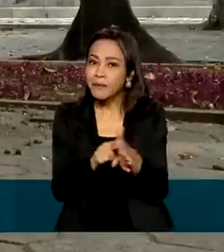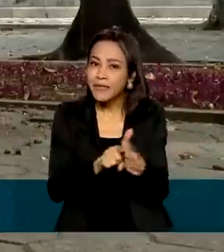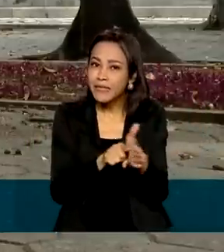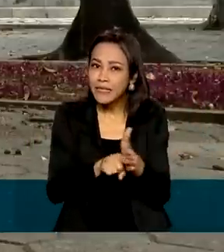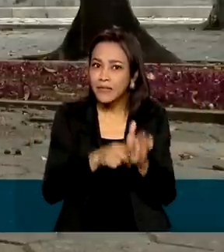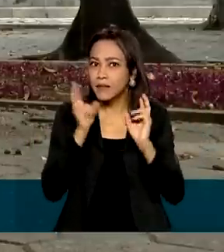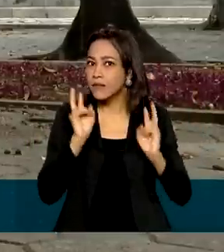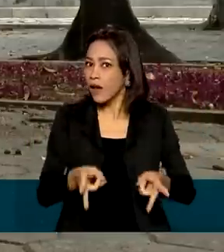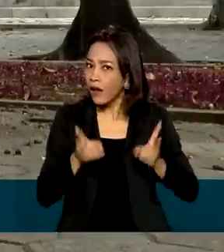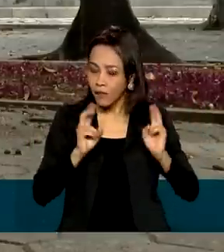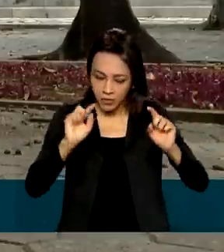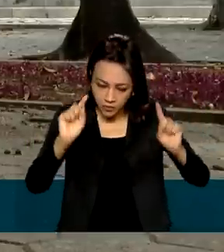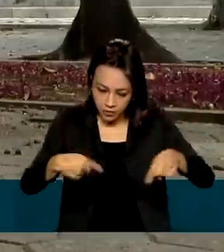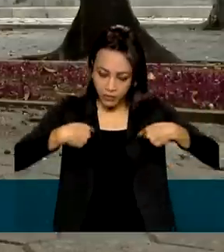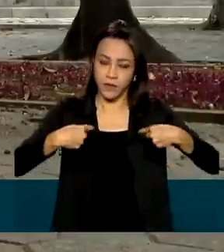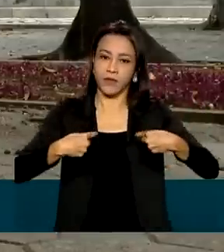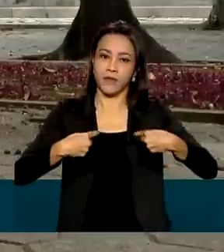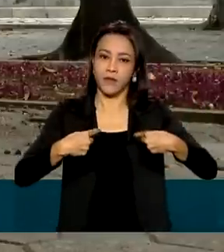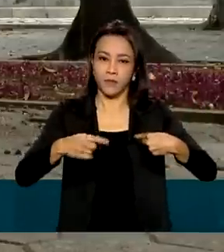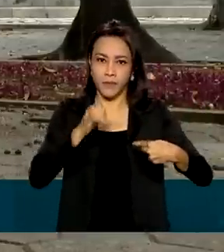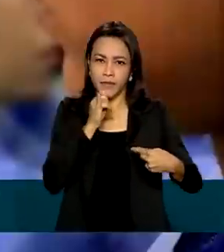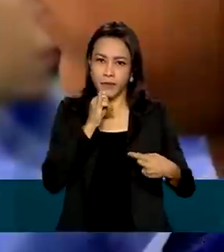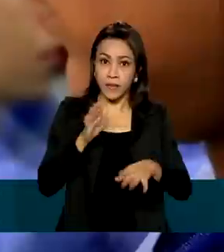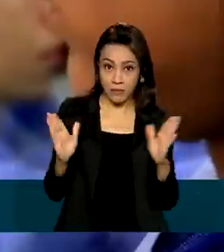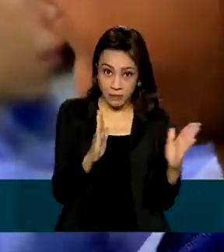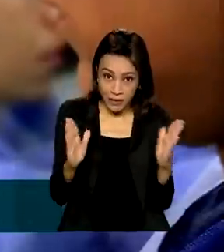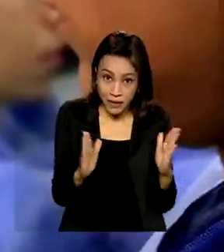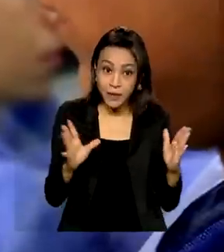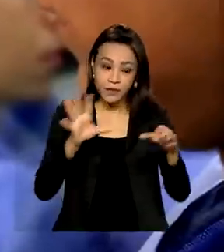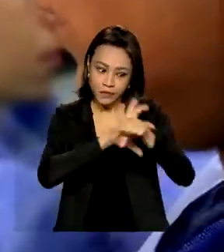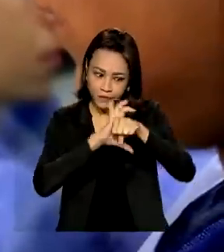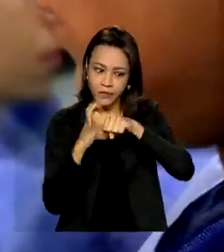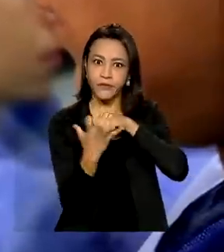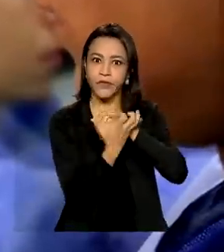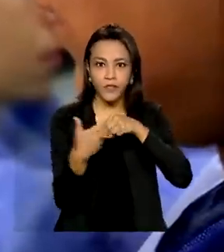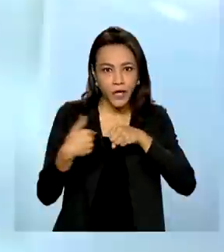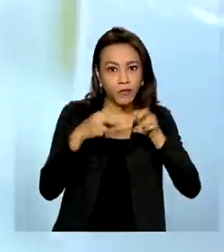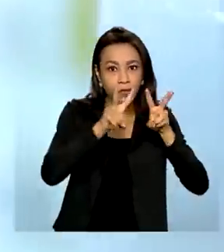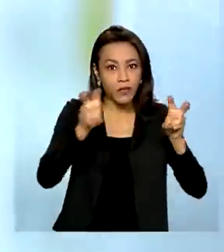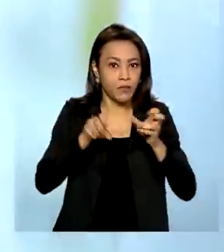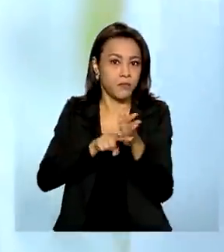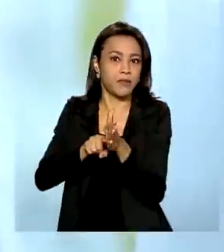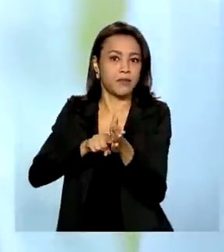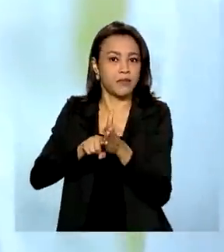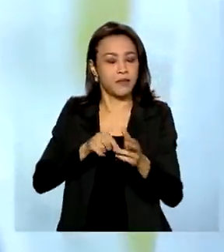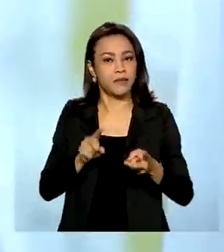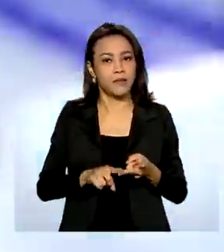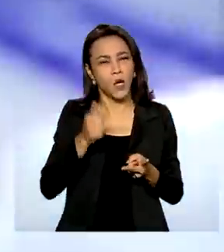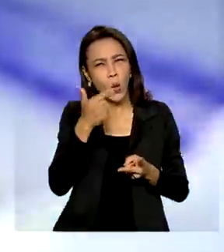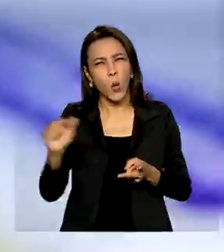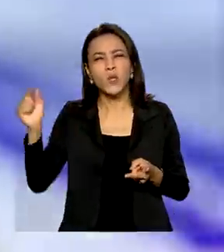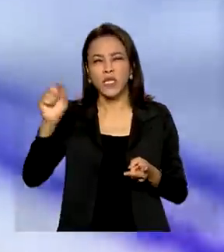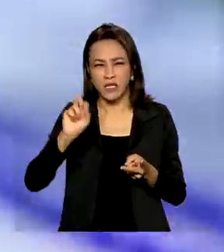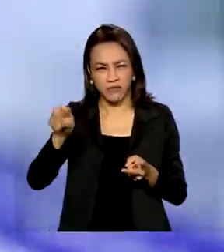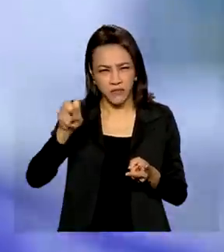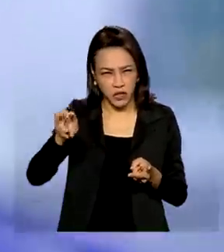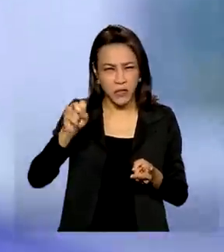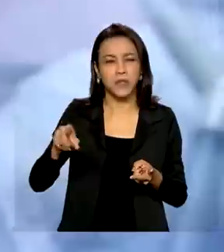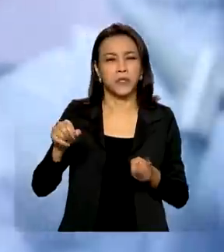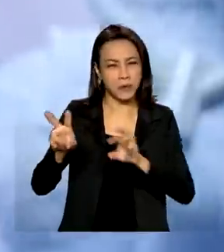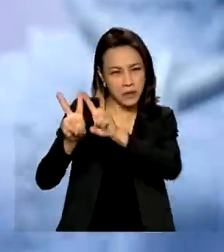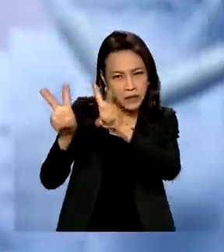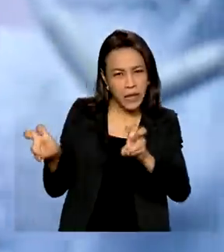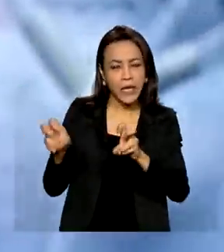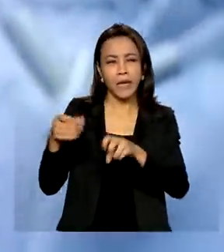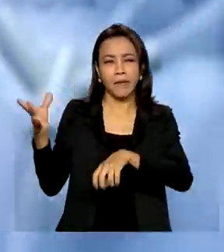desafiadores. No momento, por exemplo, a gente tem a Covid como um grande tema de pesquisa, as demais viroses, né? Então, temos